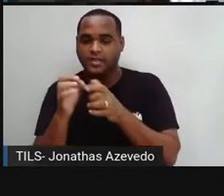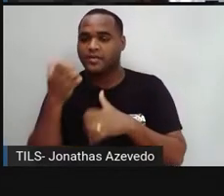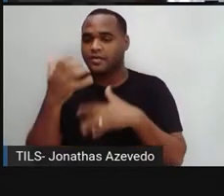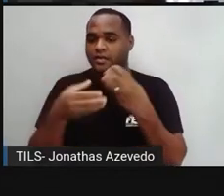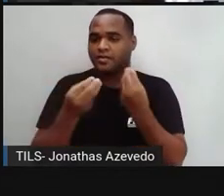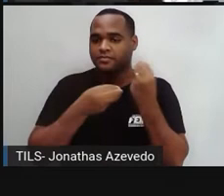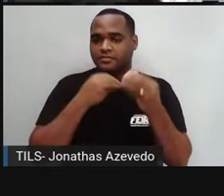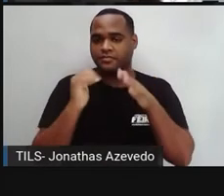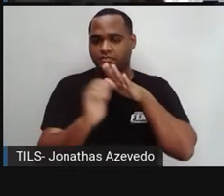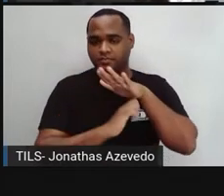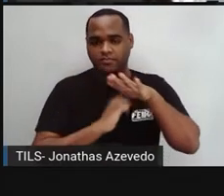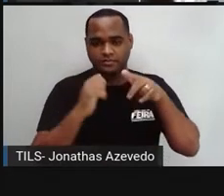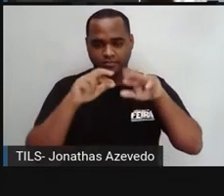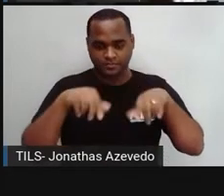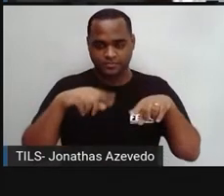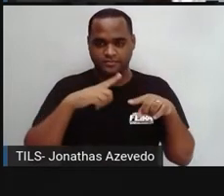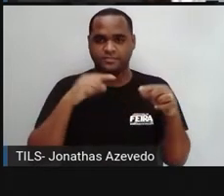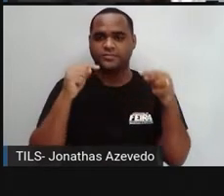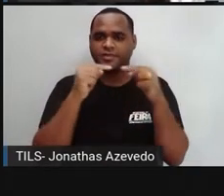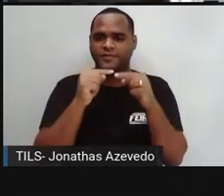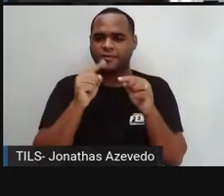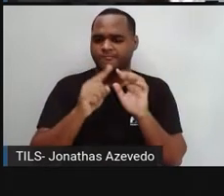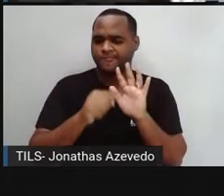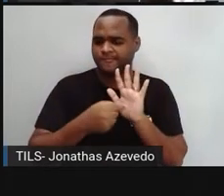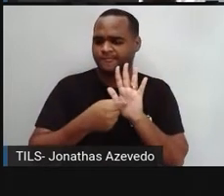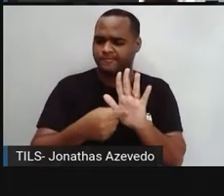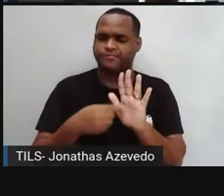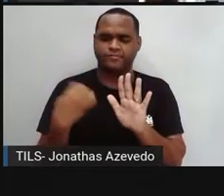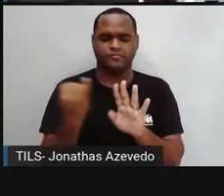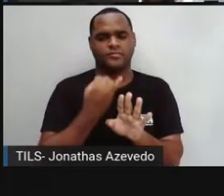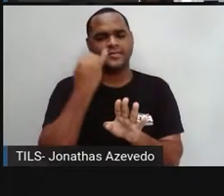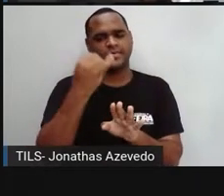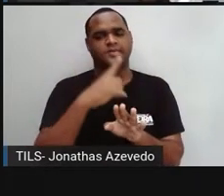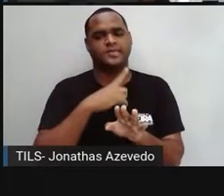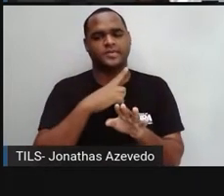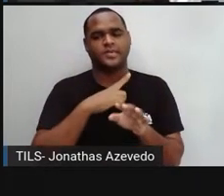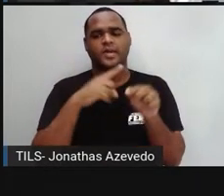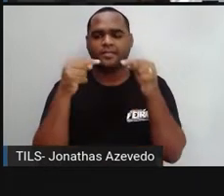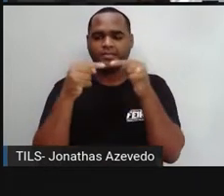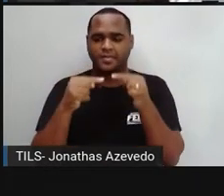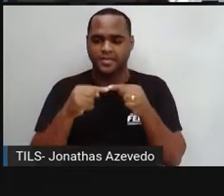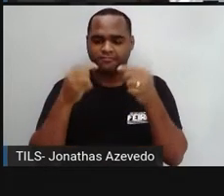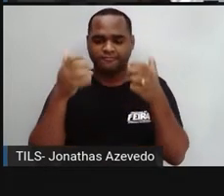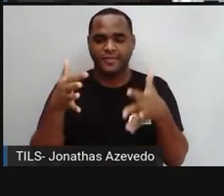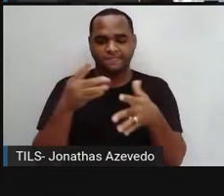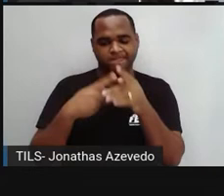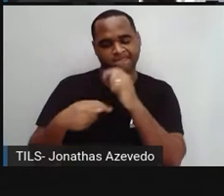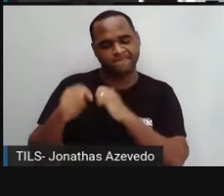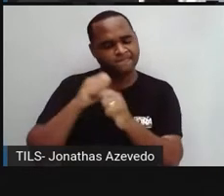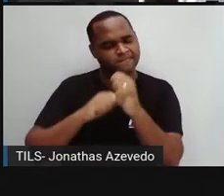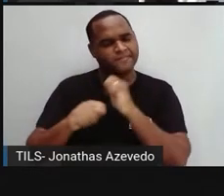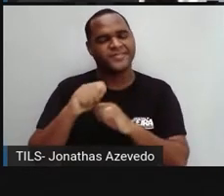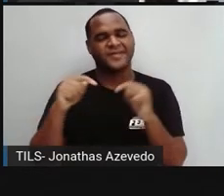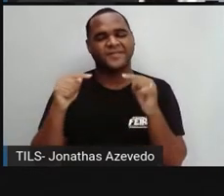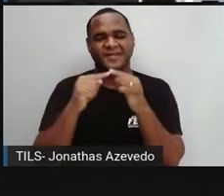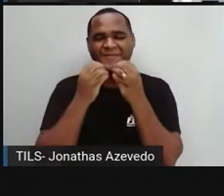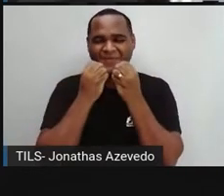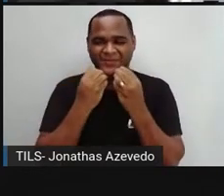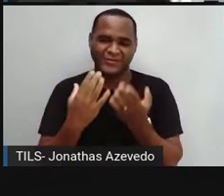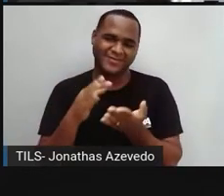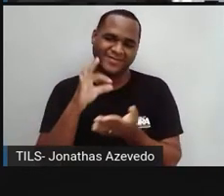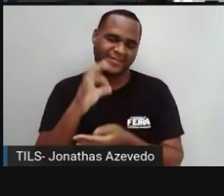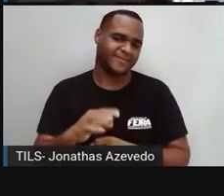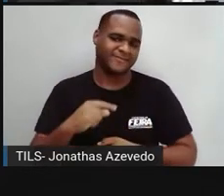empreendedorismo, fez com que se destacassem e viessem a ser atividades econômicas muito favoráveis,